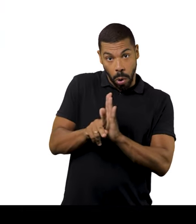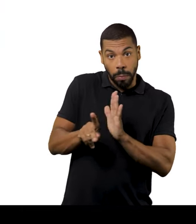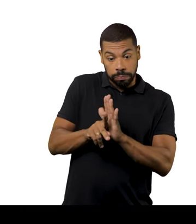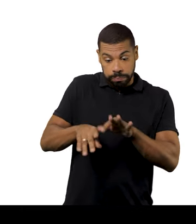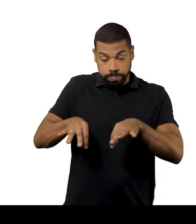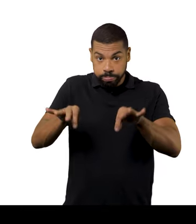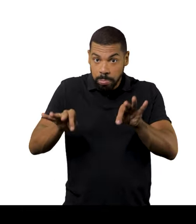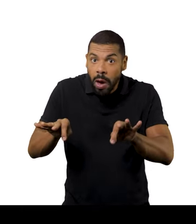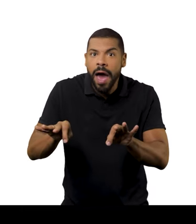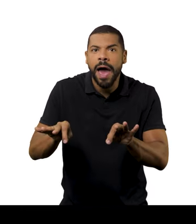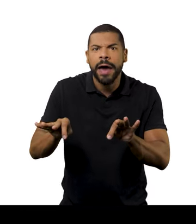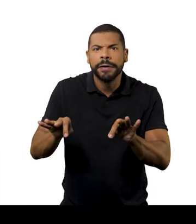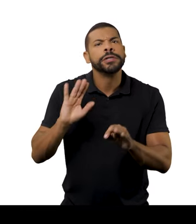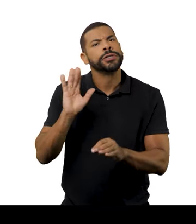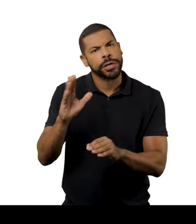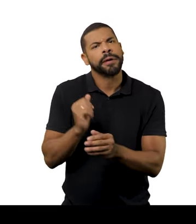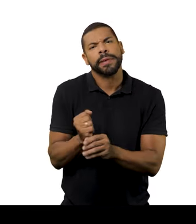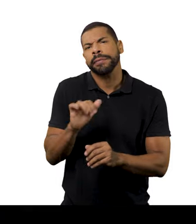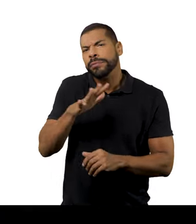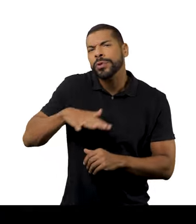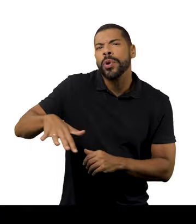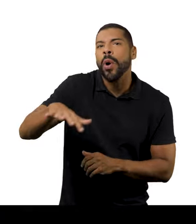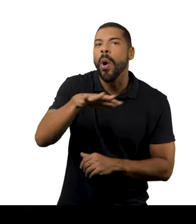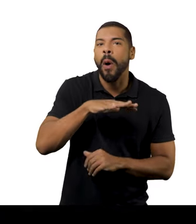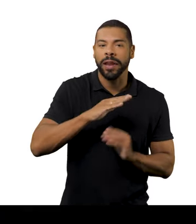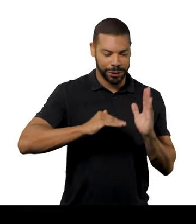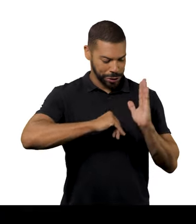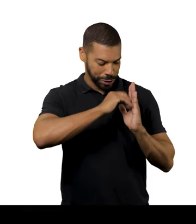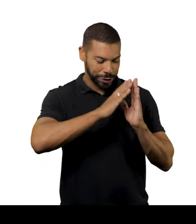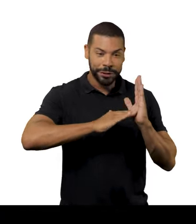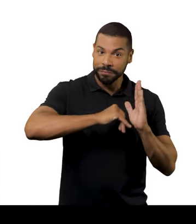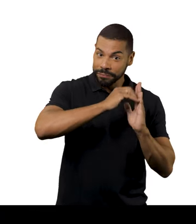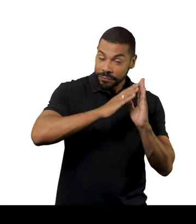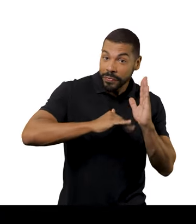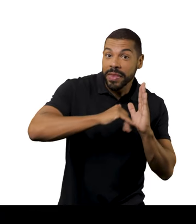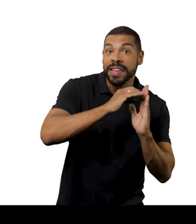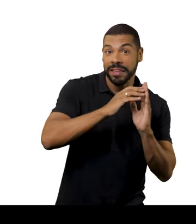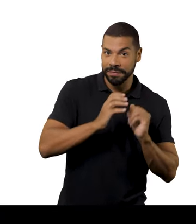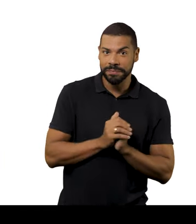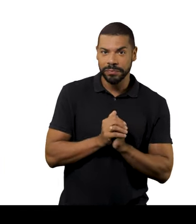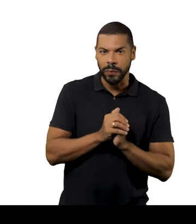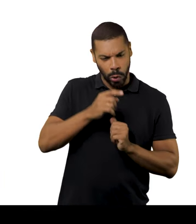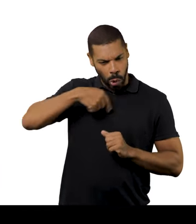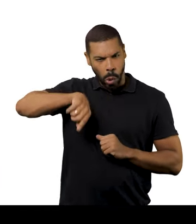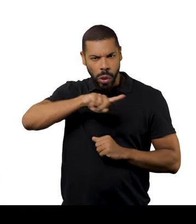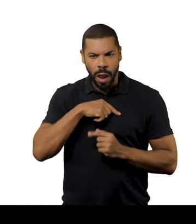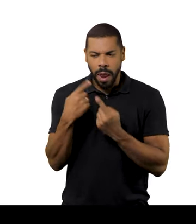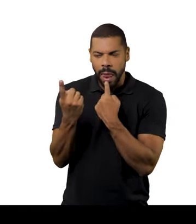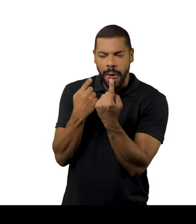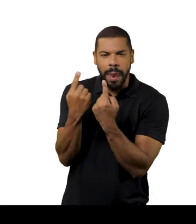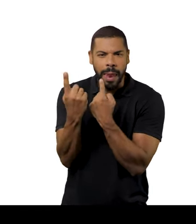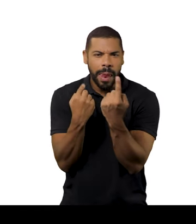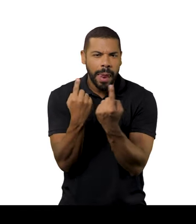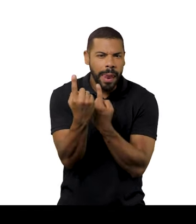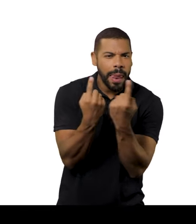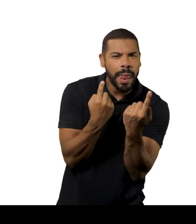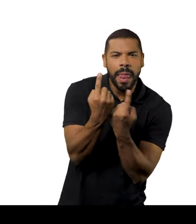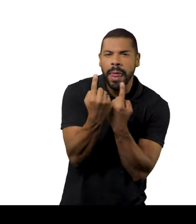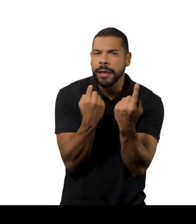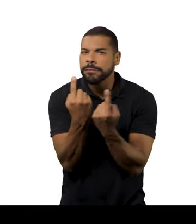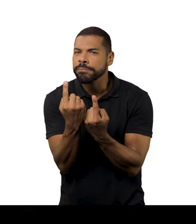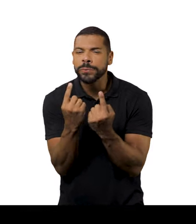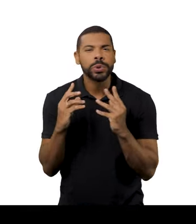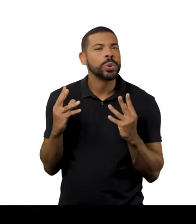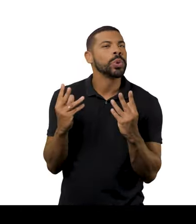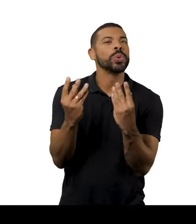trabalho, ele já existe no mundo, ele já está em alguma superfície, ele não vem da loja de tinta. Quando a gente começou a trocar ideias,